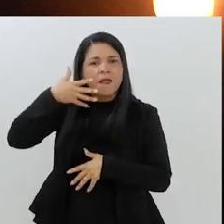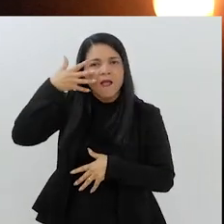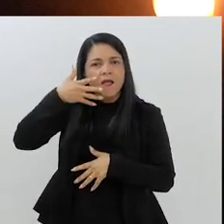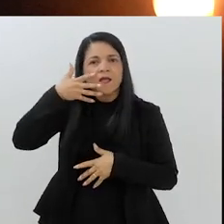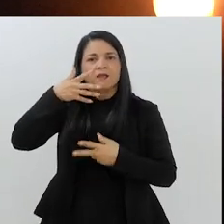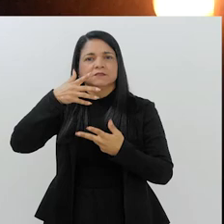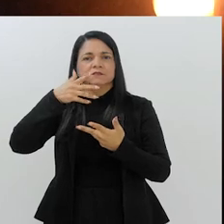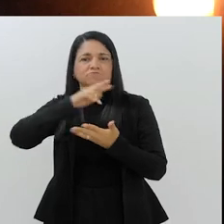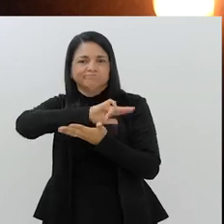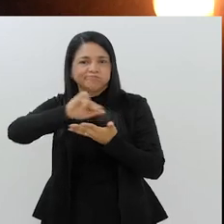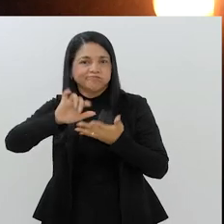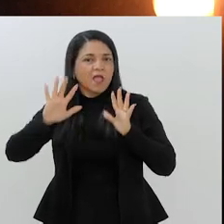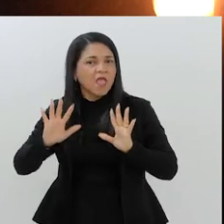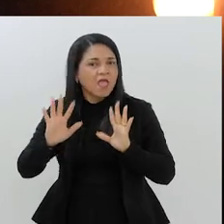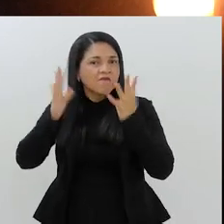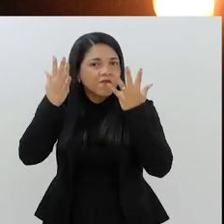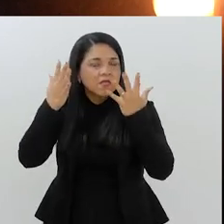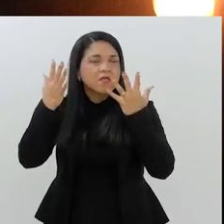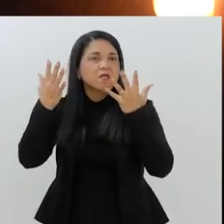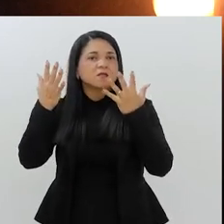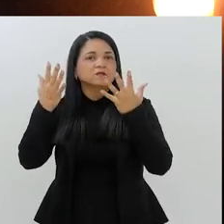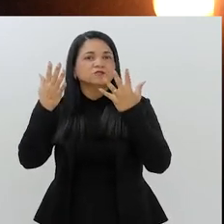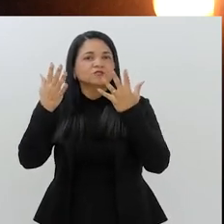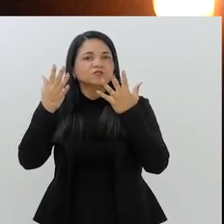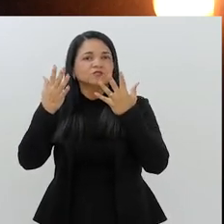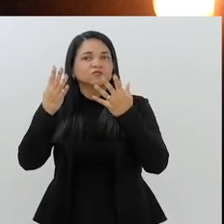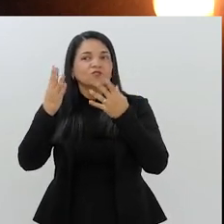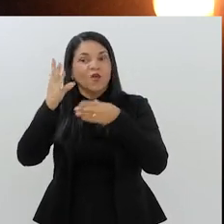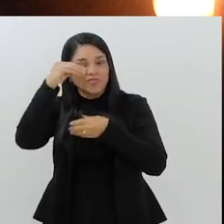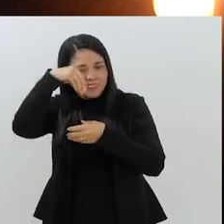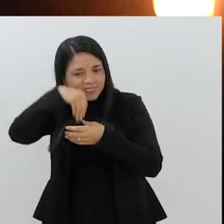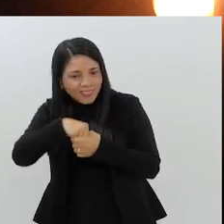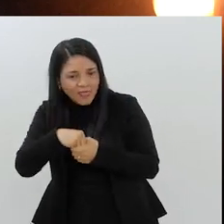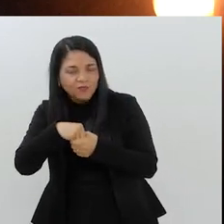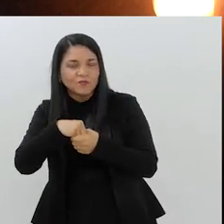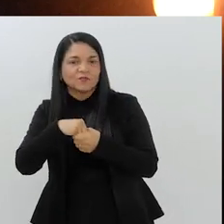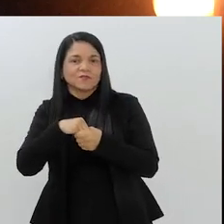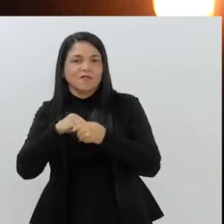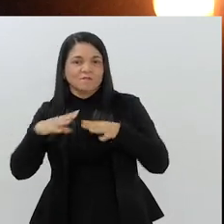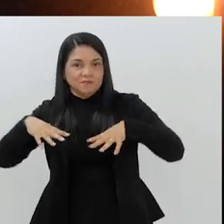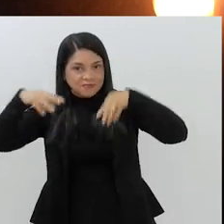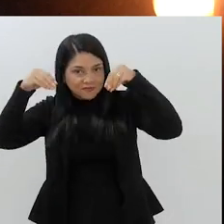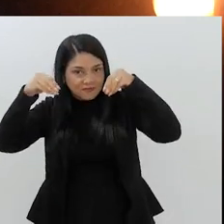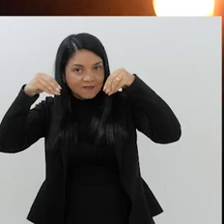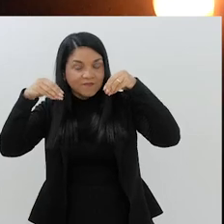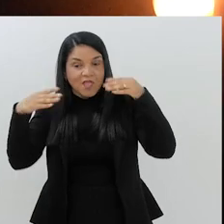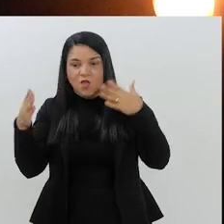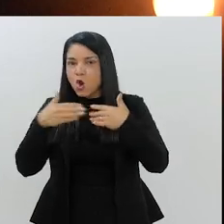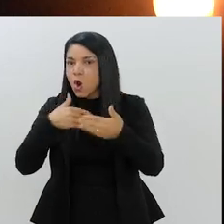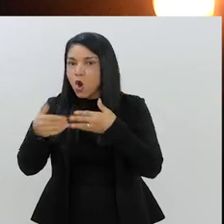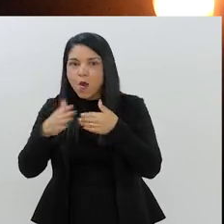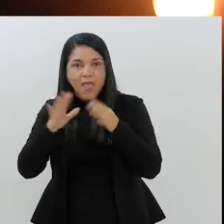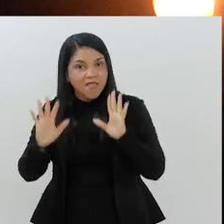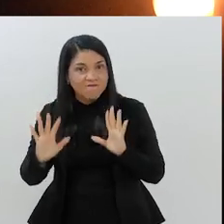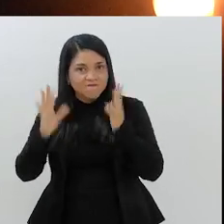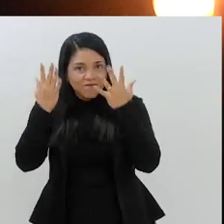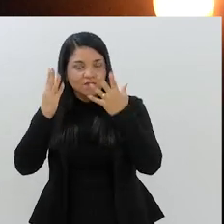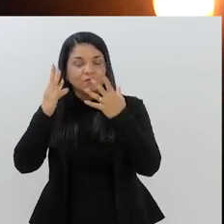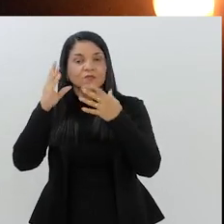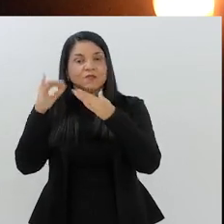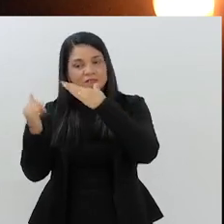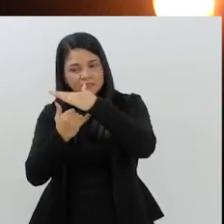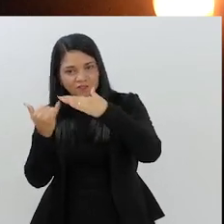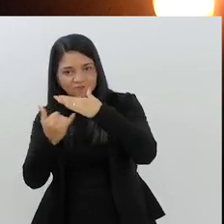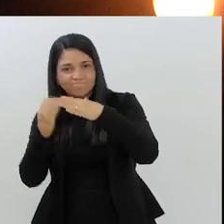todos os ciclos de palestras que a gente faz, eventos que inicialmente ficavam só restritos aos frequentadores, agora qualquer